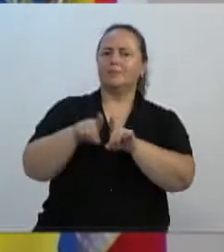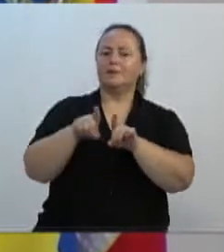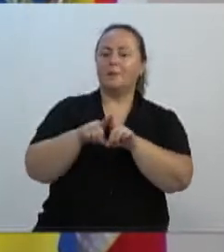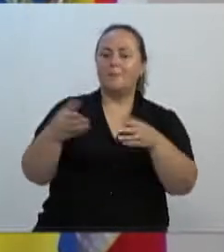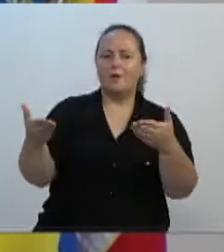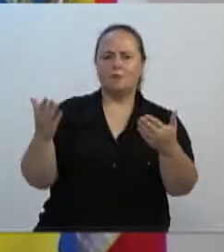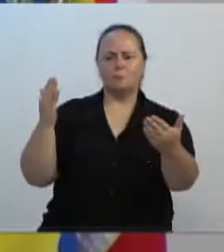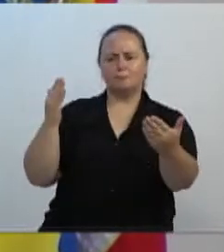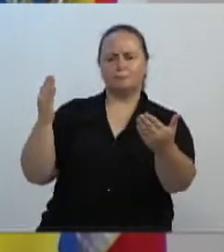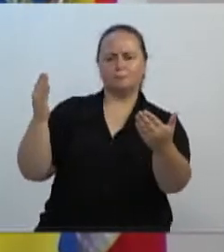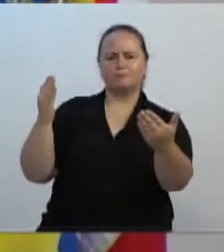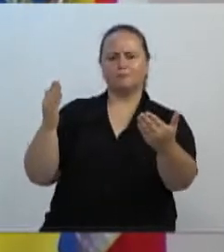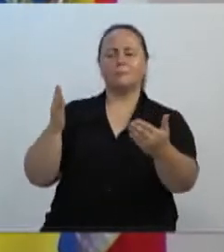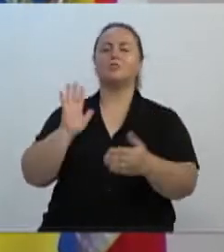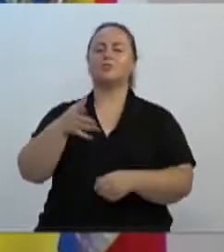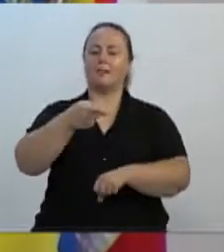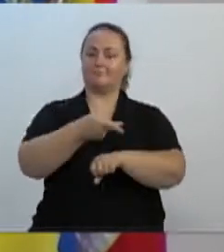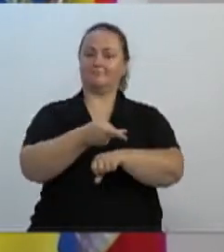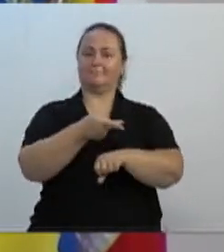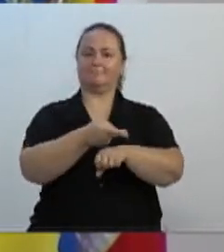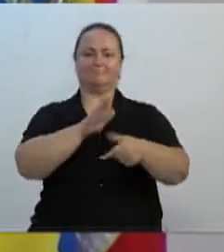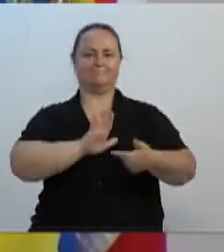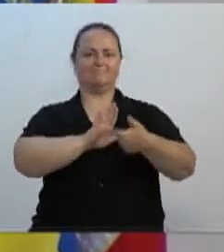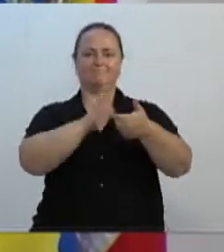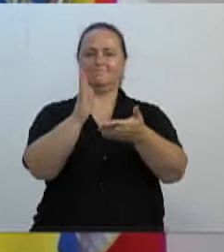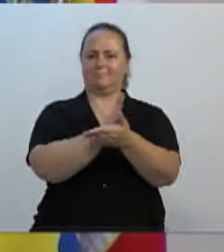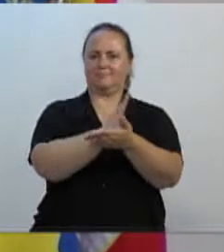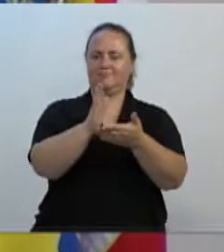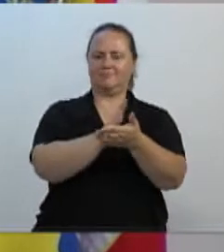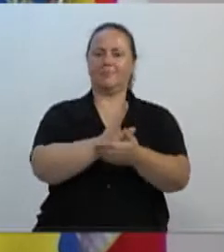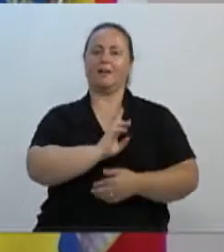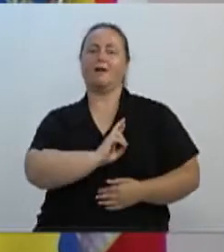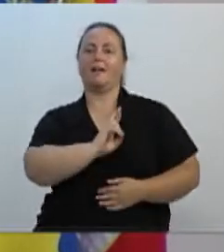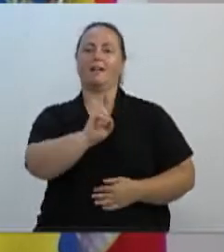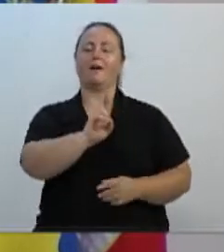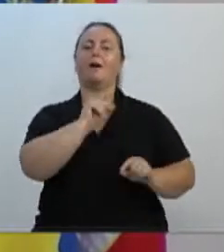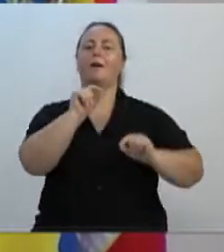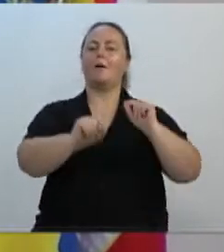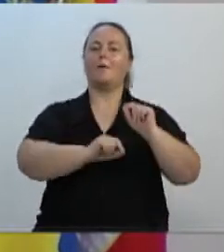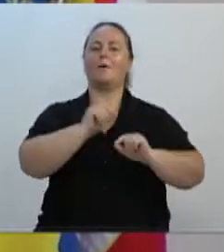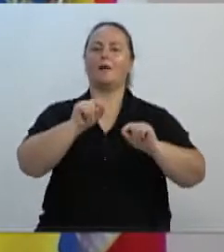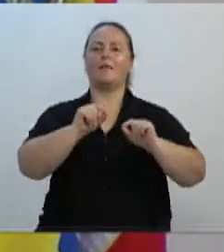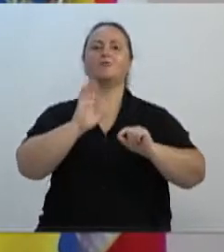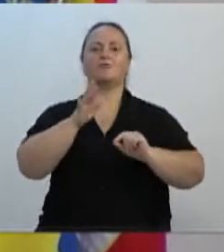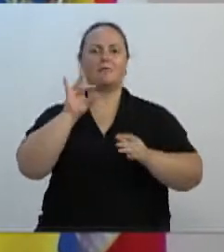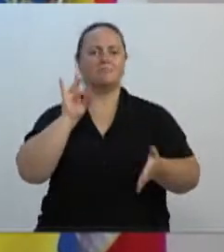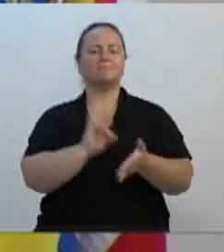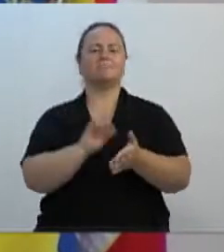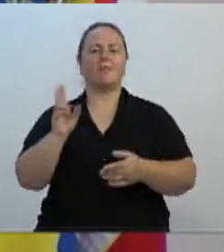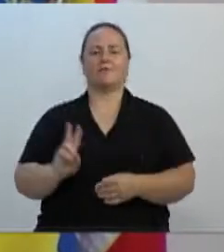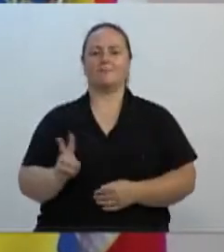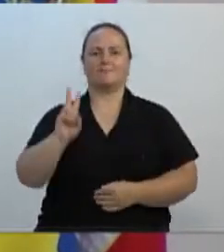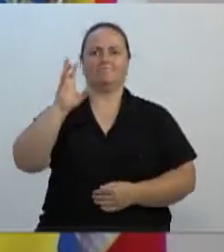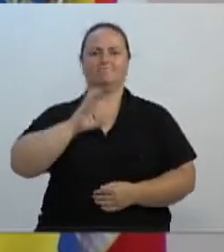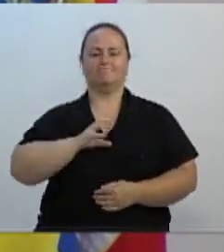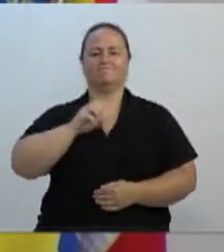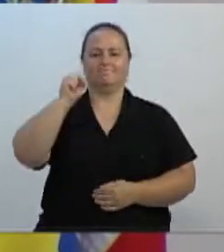dos troféus aqui expostos representam algumas de nossas mais importantes conquistas.